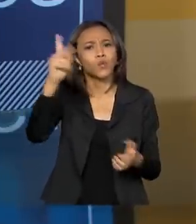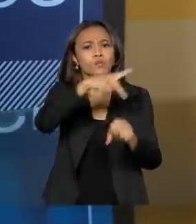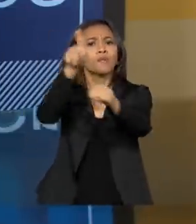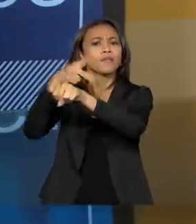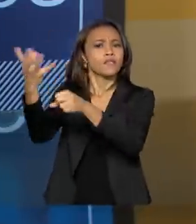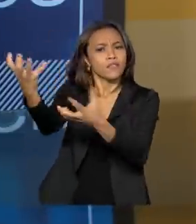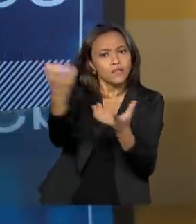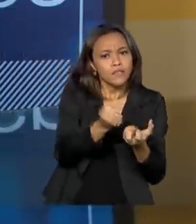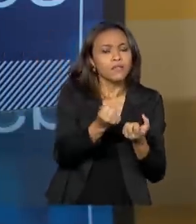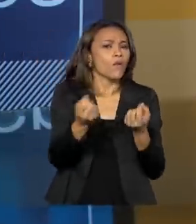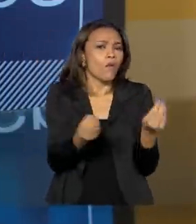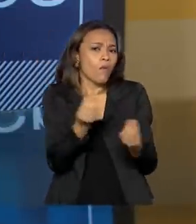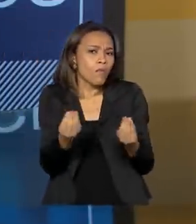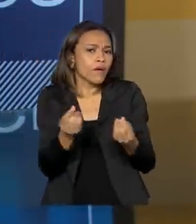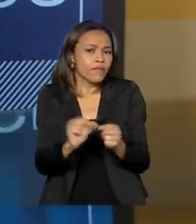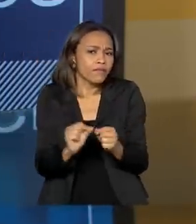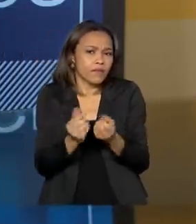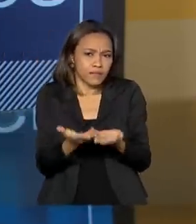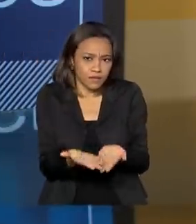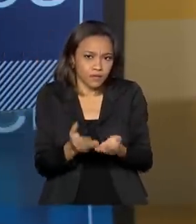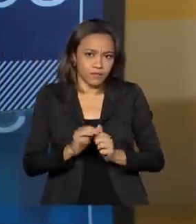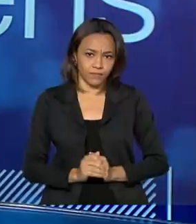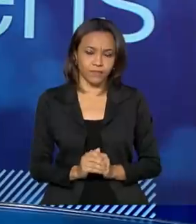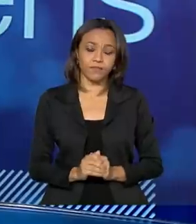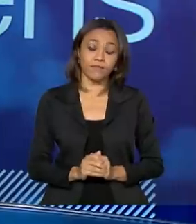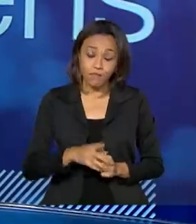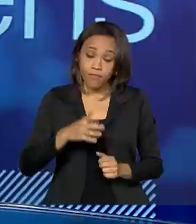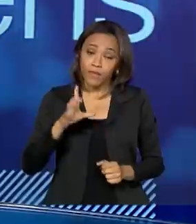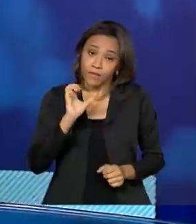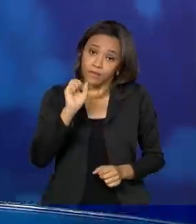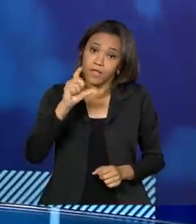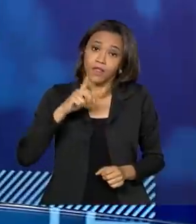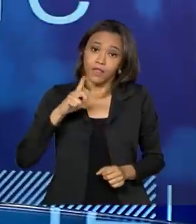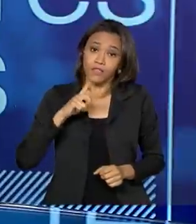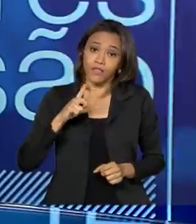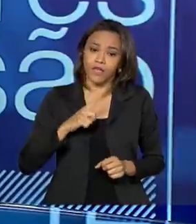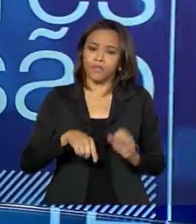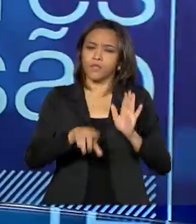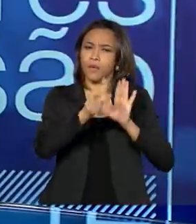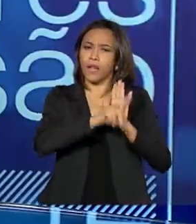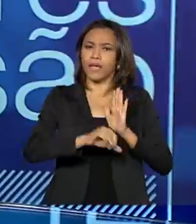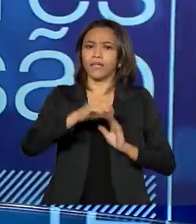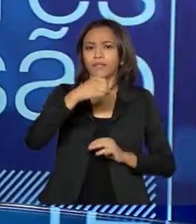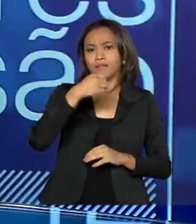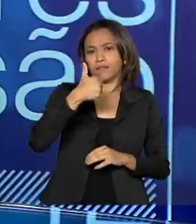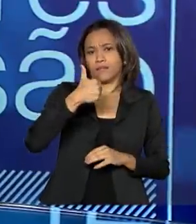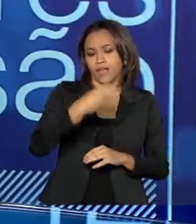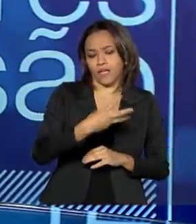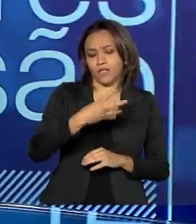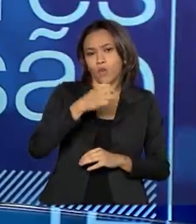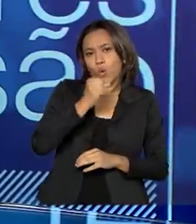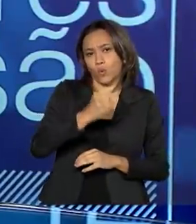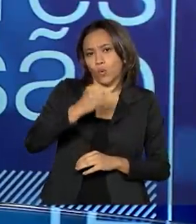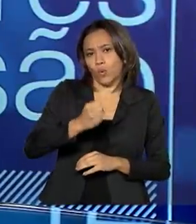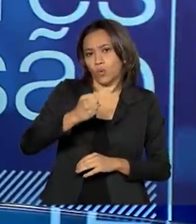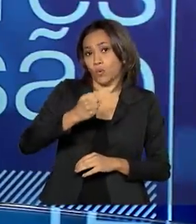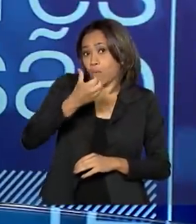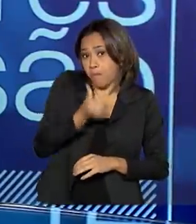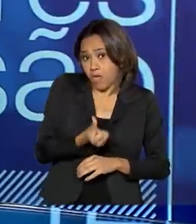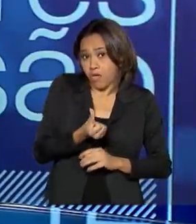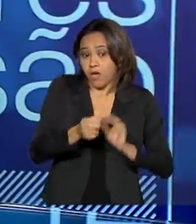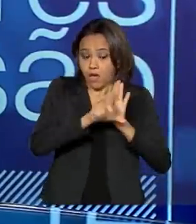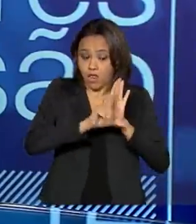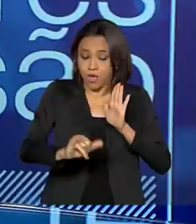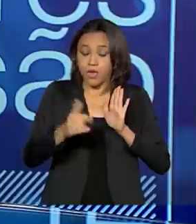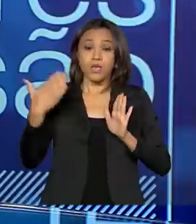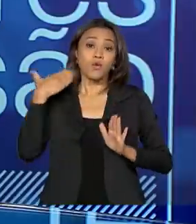questão desses bens? Como é que funciona? É, nós tivemos com a aprovação da Lei 13.886, uma previsão expressa de que